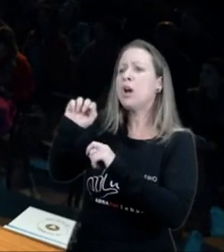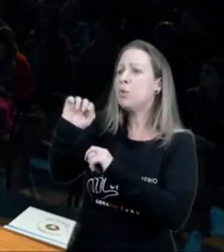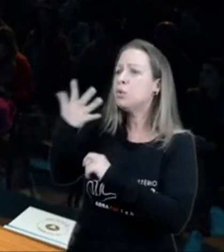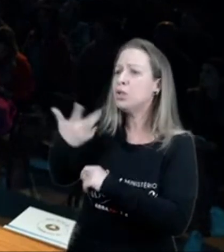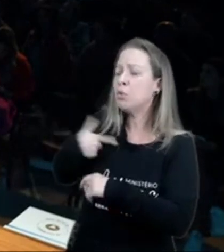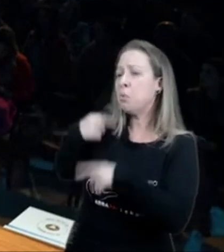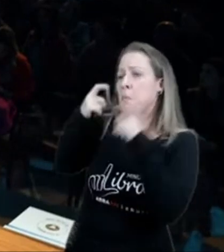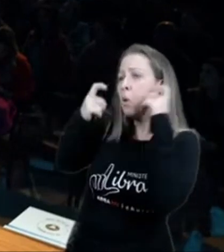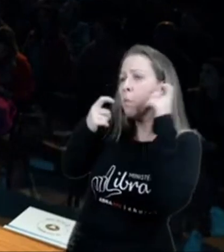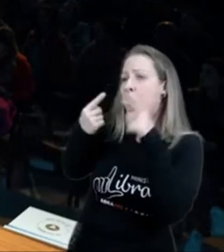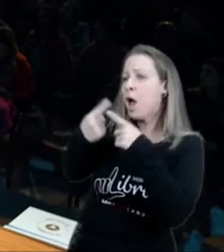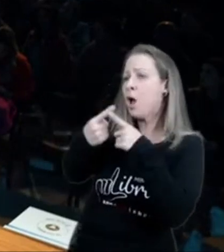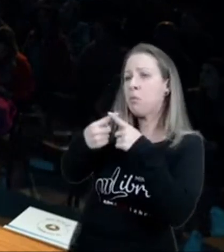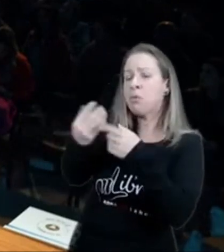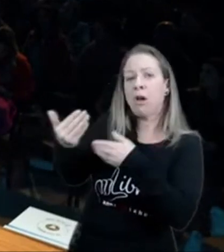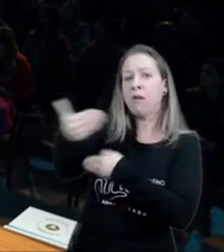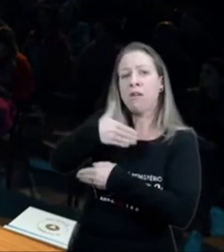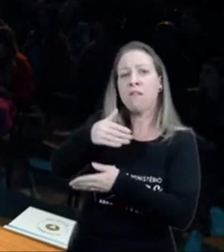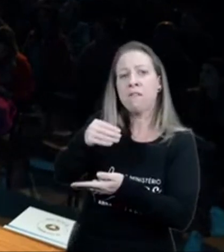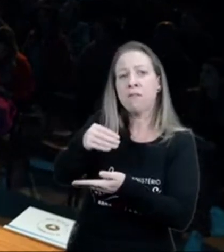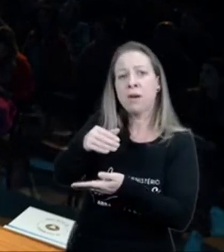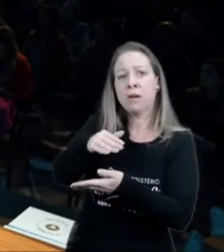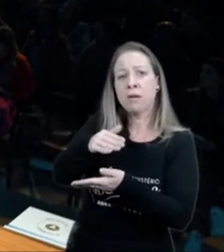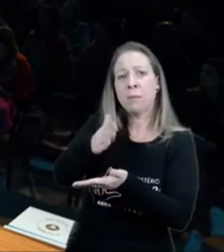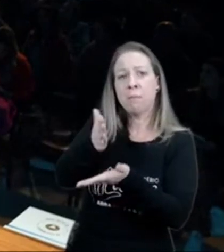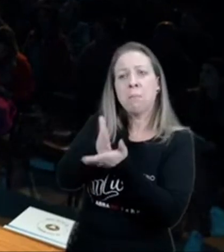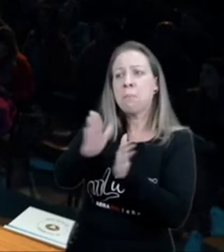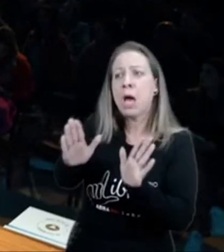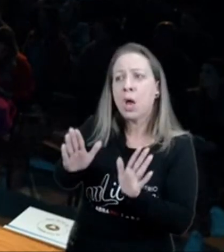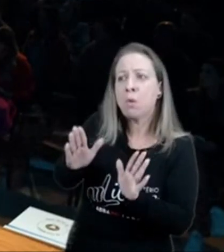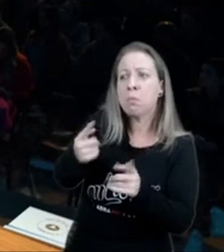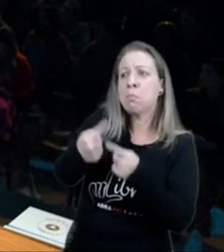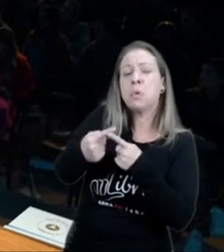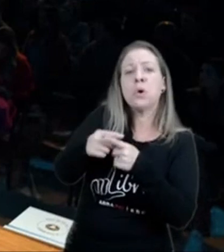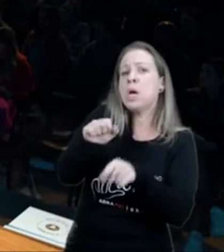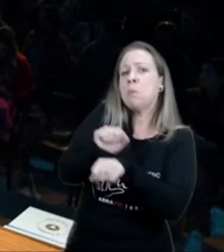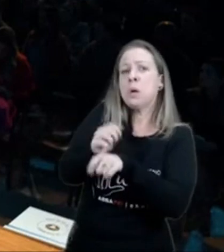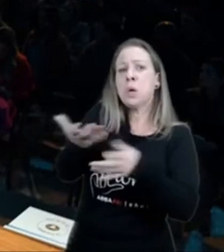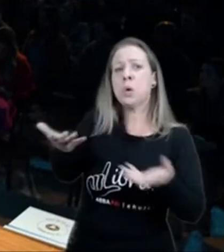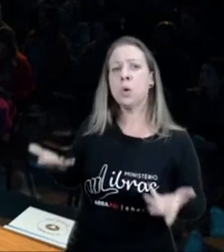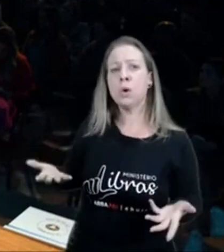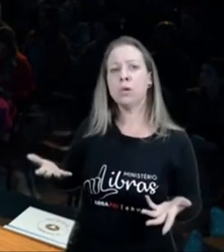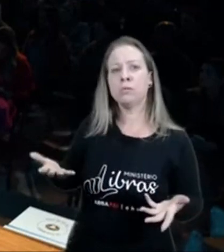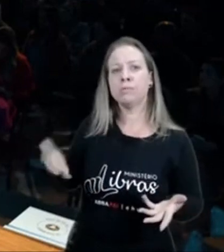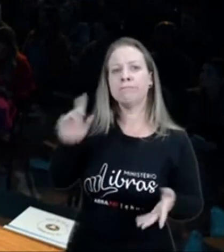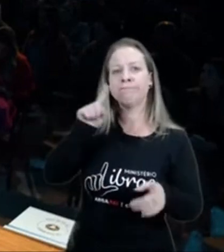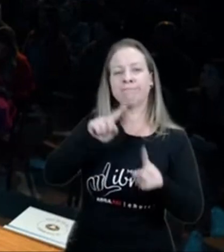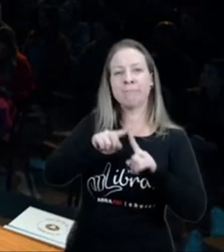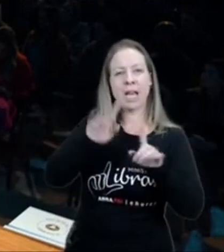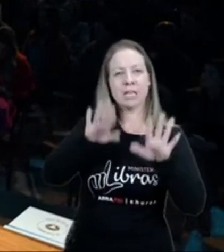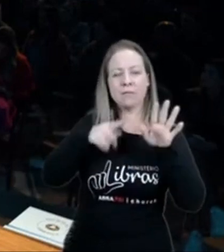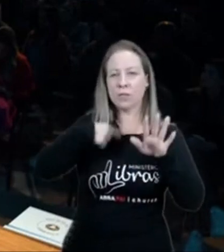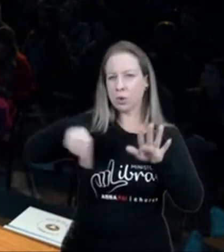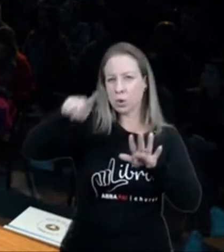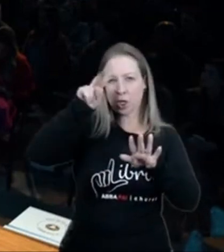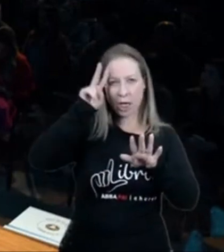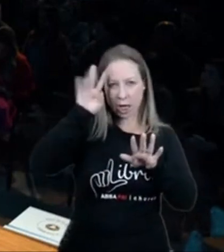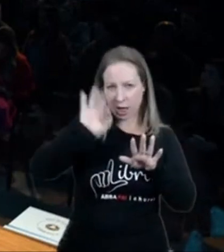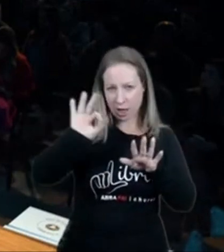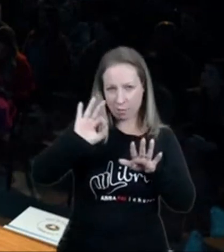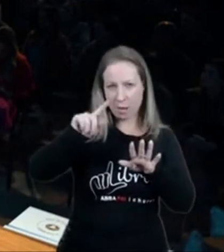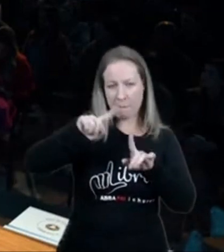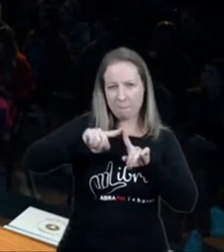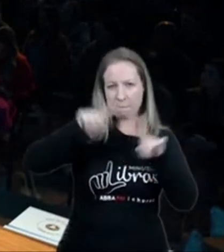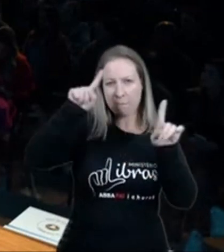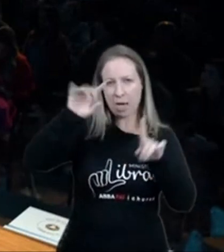impressionante, mando, de vez em quando eu lembro de alguém, eu vou dizer, se eu lembro, é porque é o Espírito Santo que lembra, e eu mando uma mensagem, meu irmão,